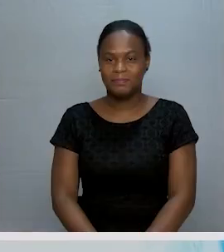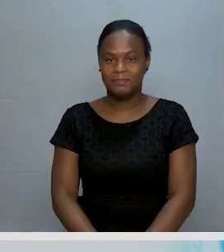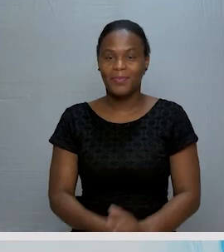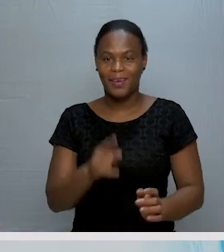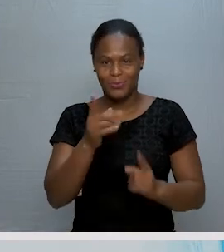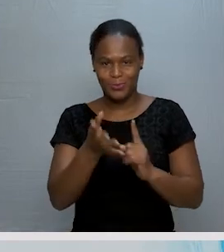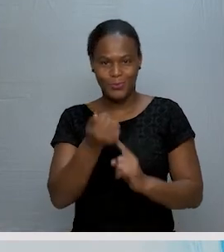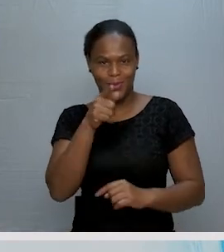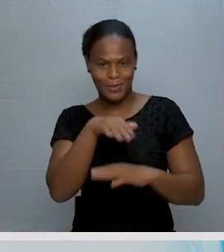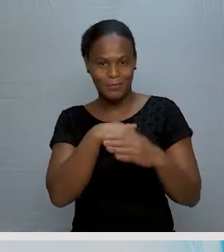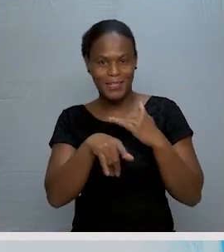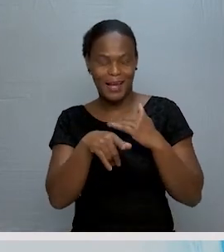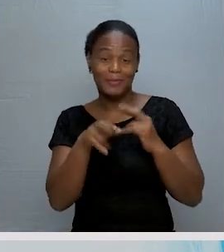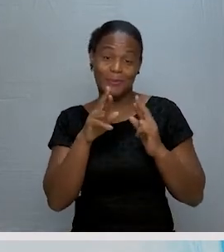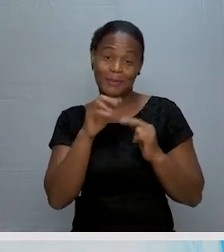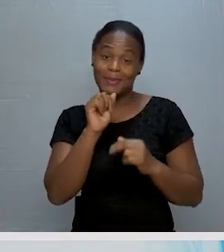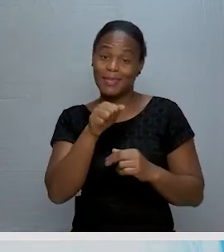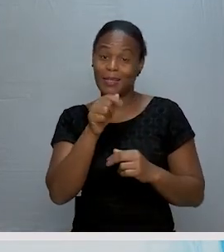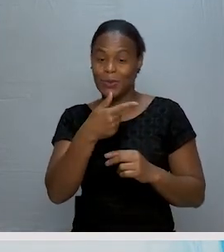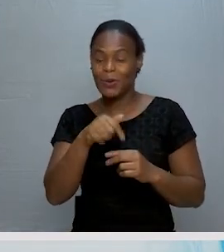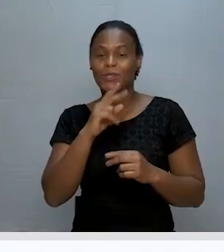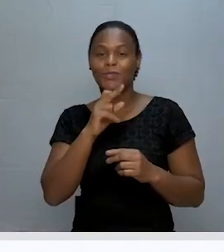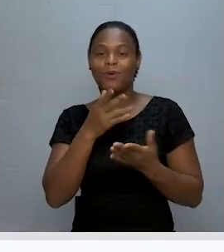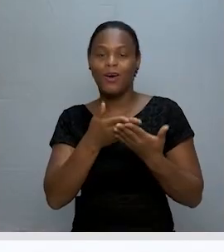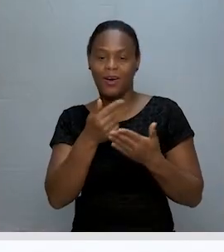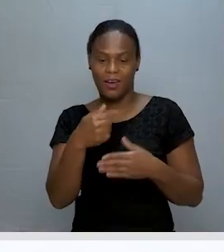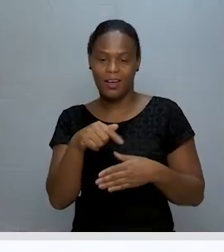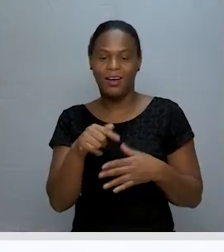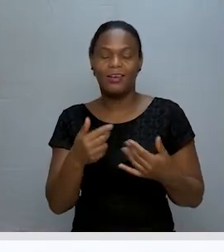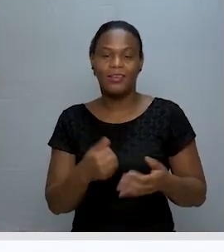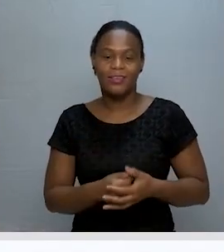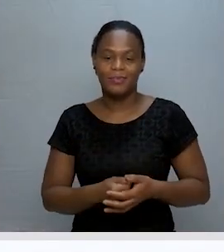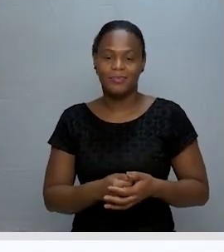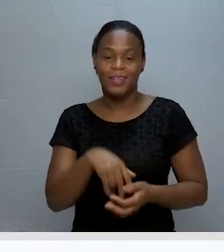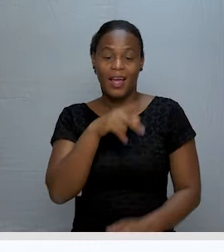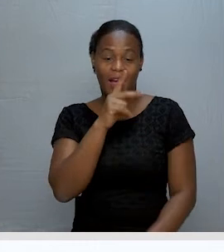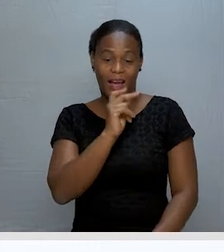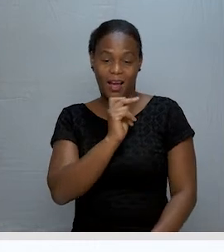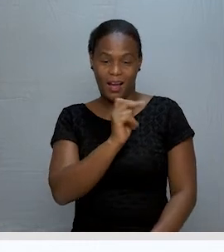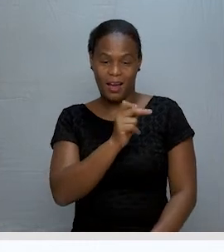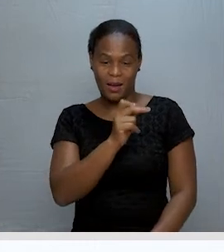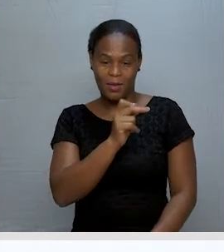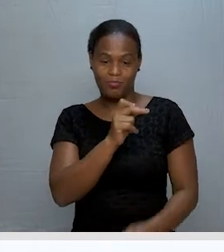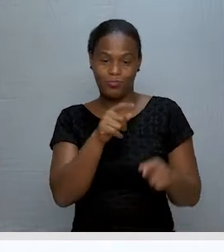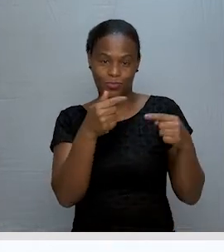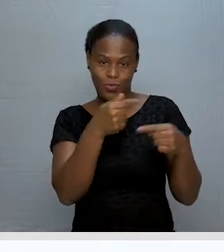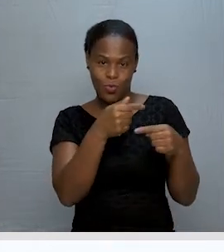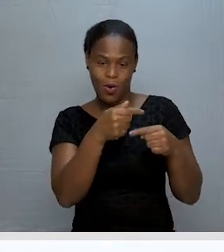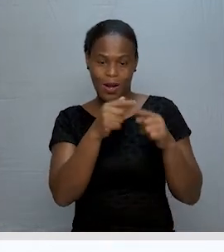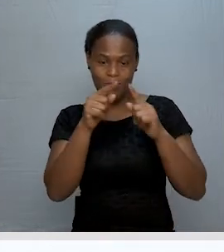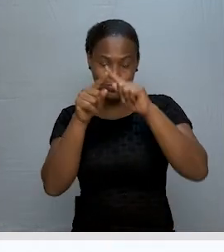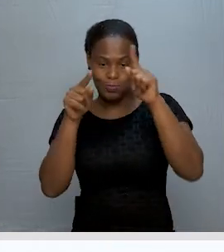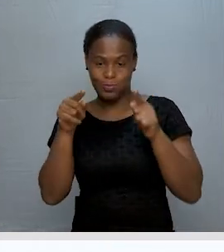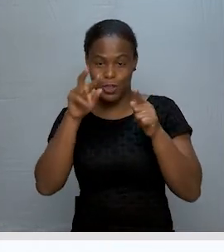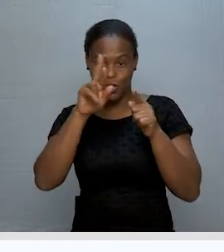Conseguiram fazer? Espero que sim. Temos aqui a resposta. A igual entre chaves x